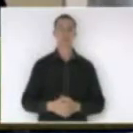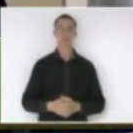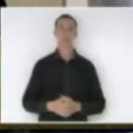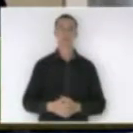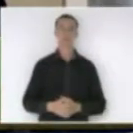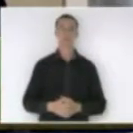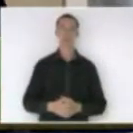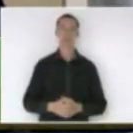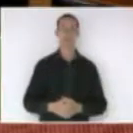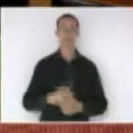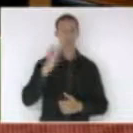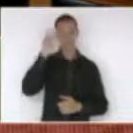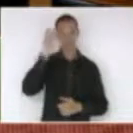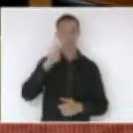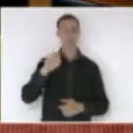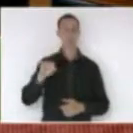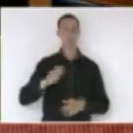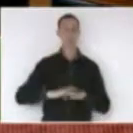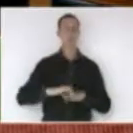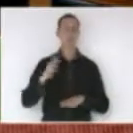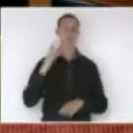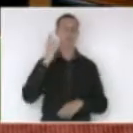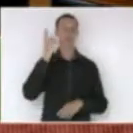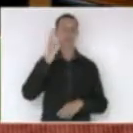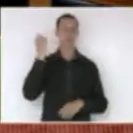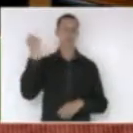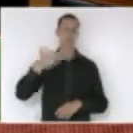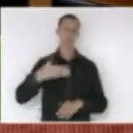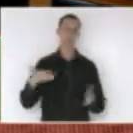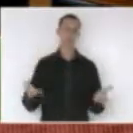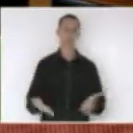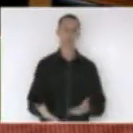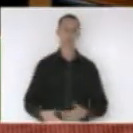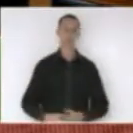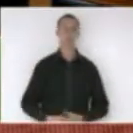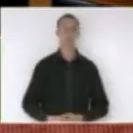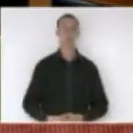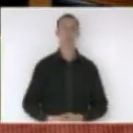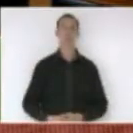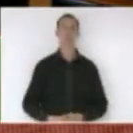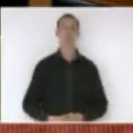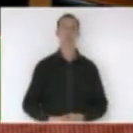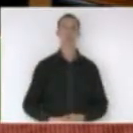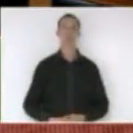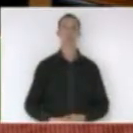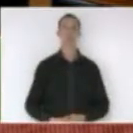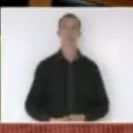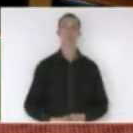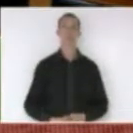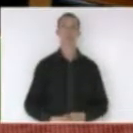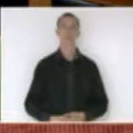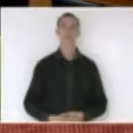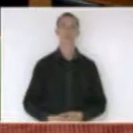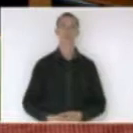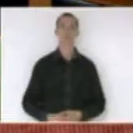deputados do que hoje porque senhor presidente porque segundo os diretores da Selesc nós estamos correndo contra o tempo